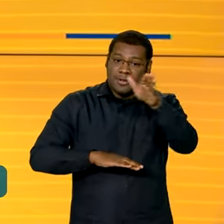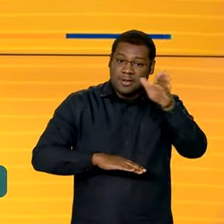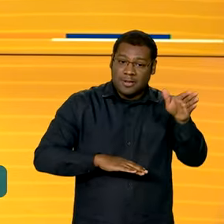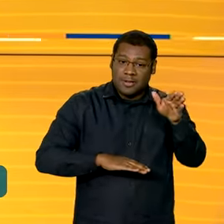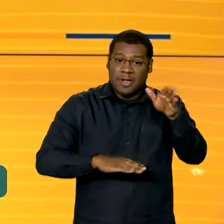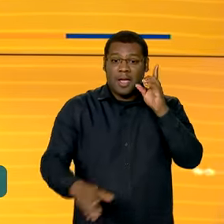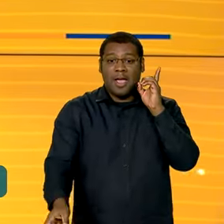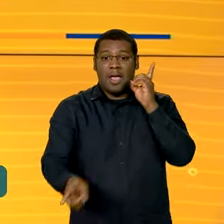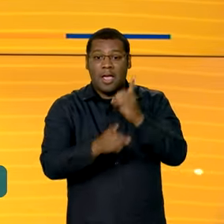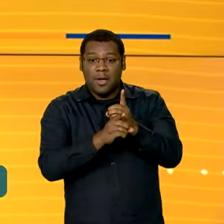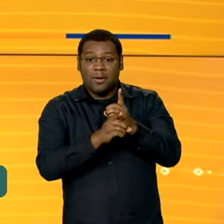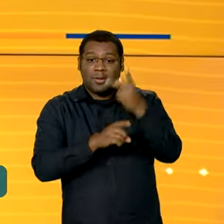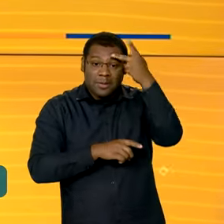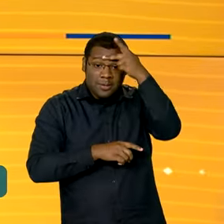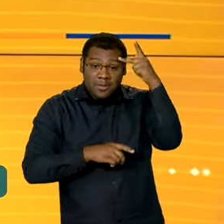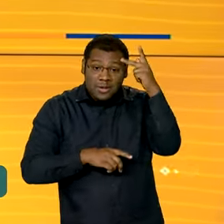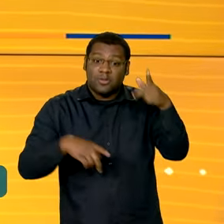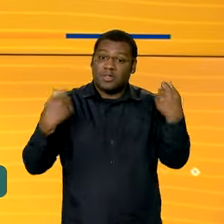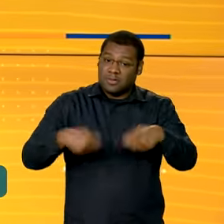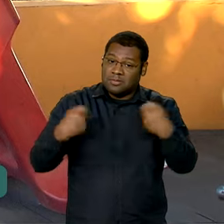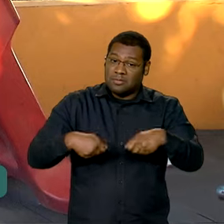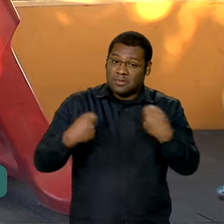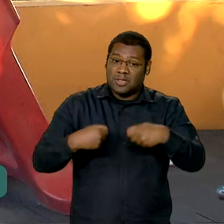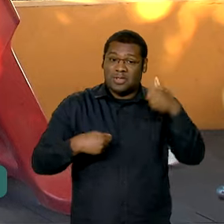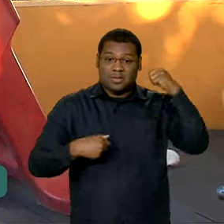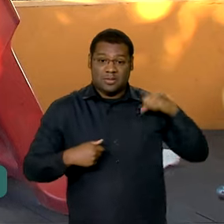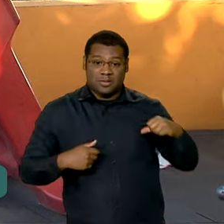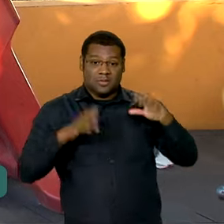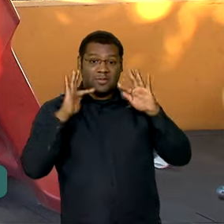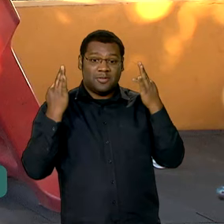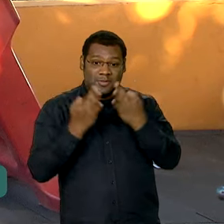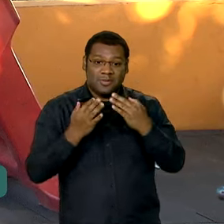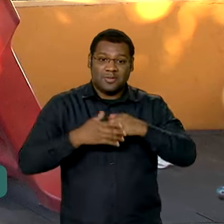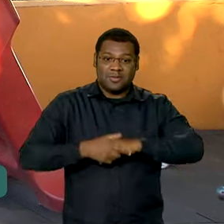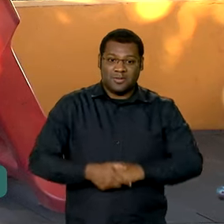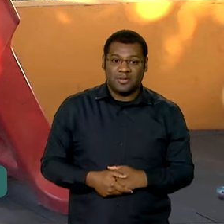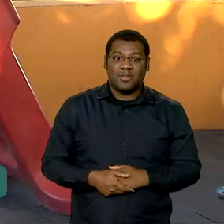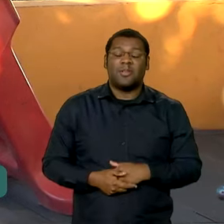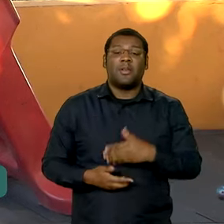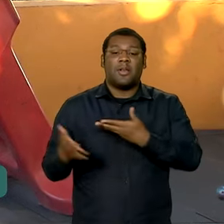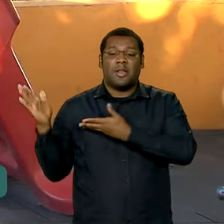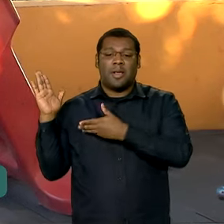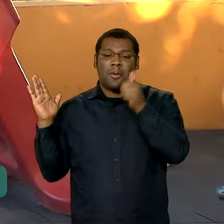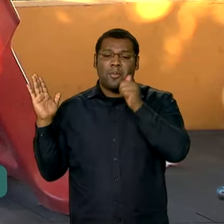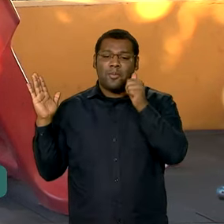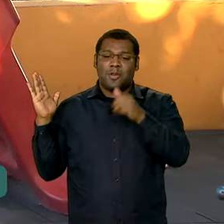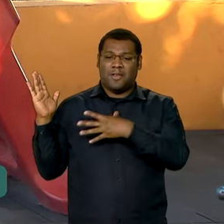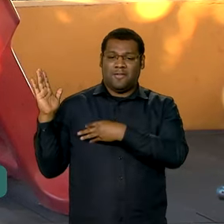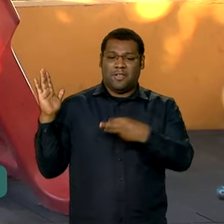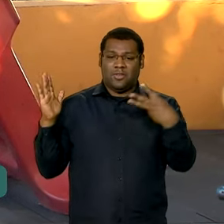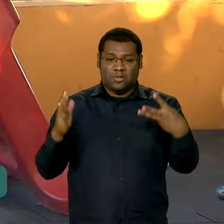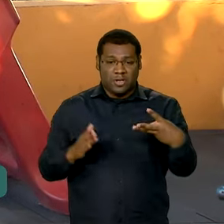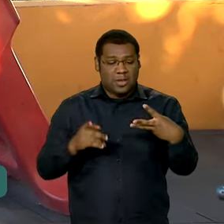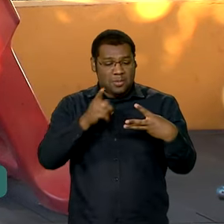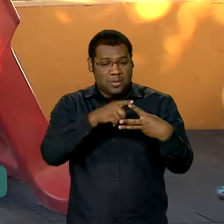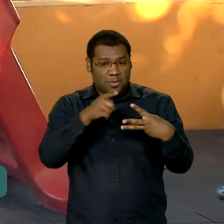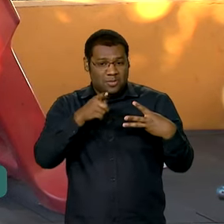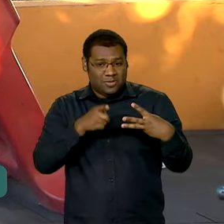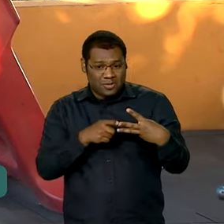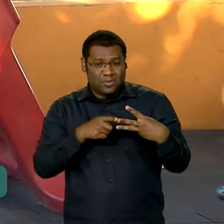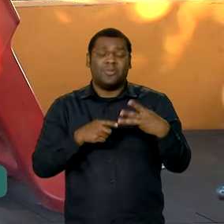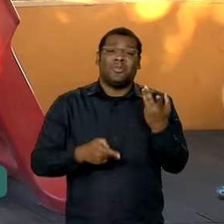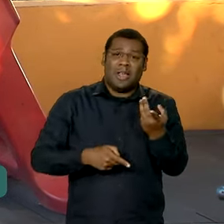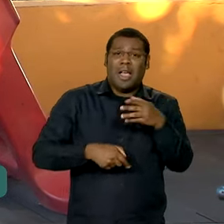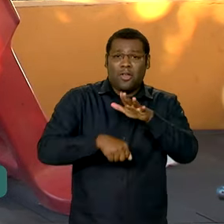que realmente precisam do benefício. Taís tem três filhos, dois com anemia falciforme, que